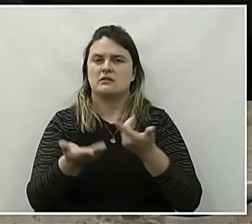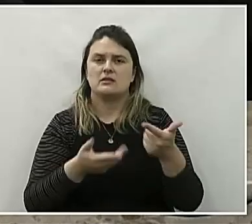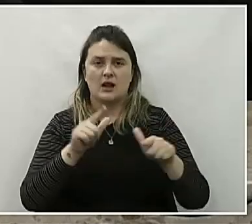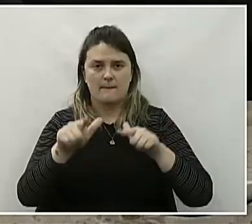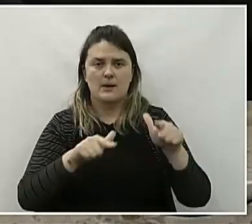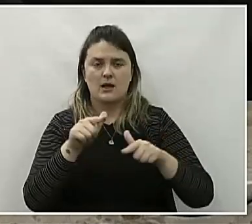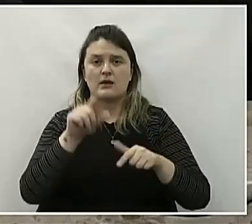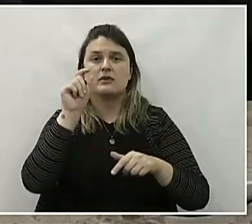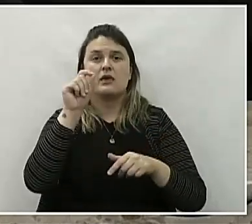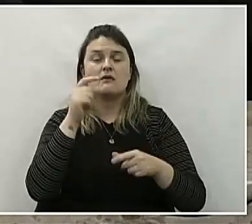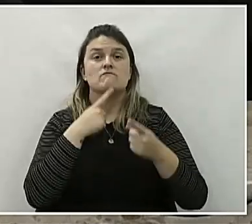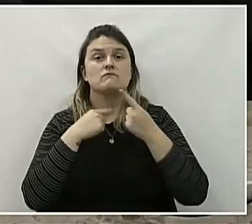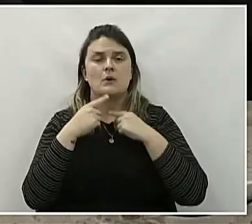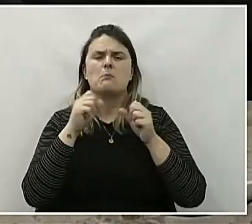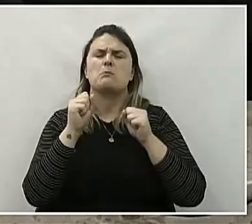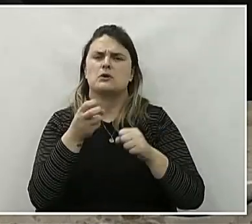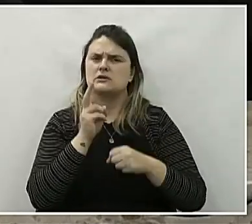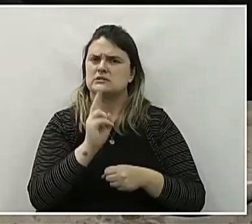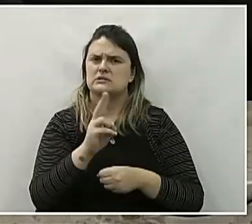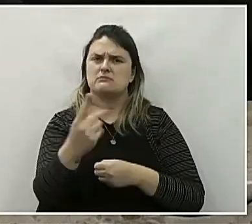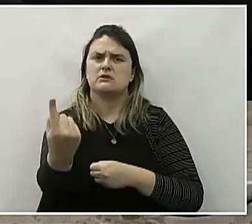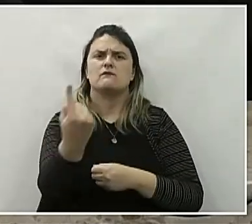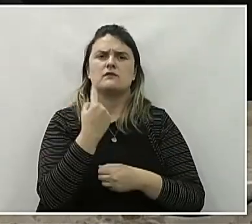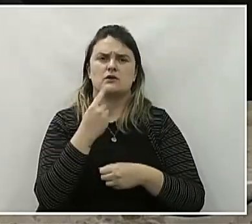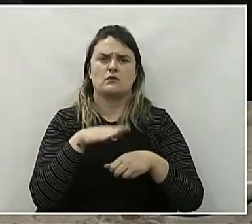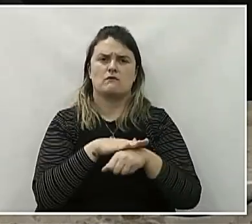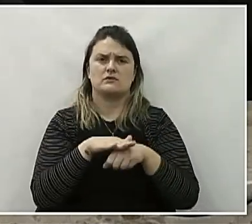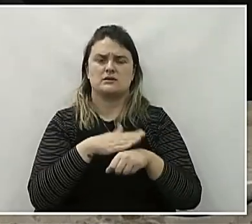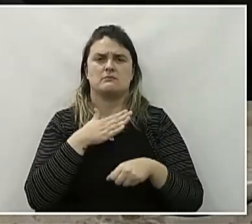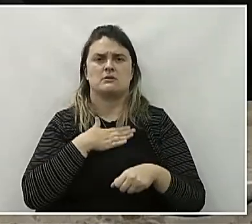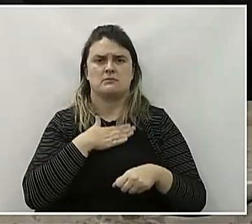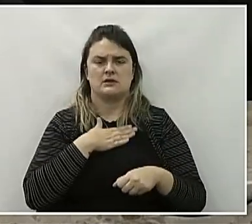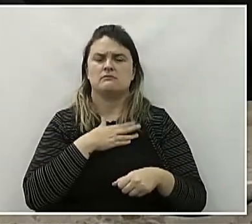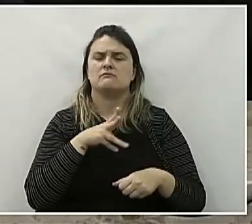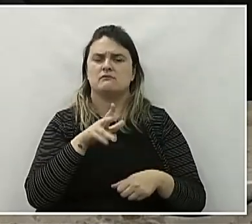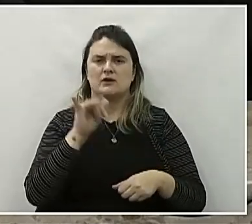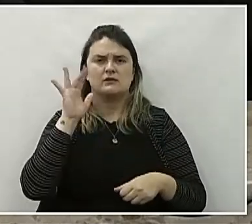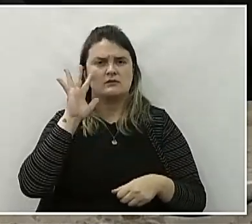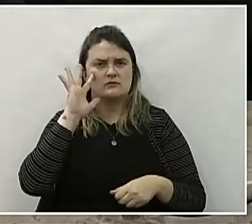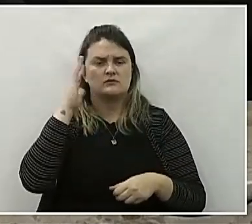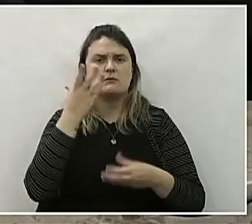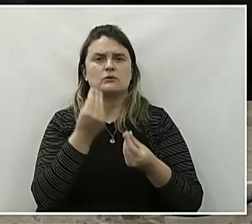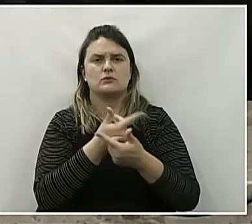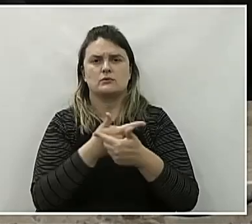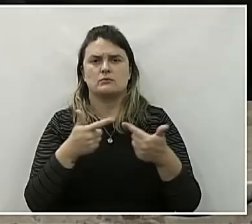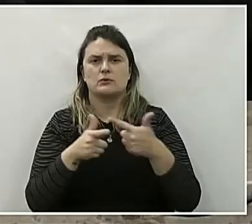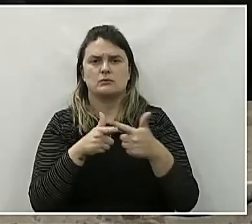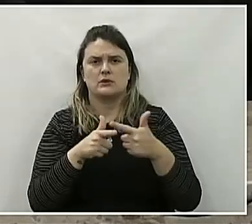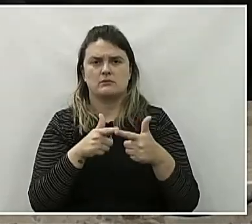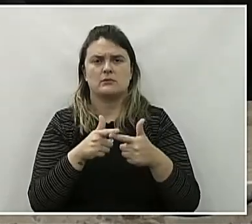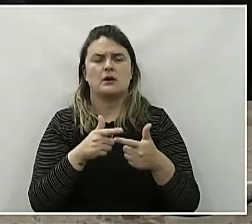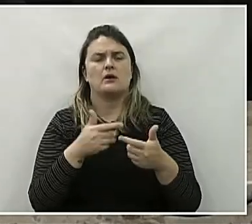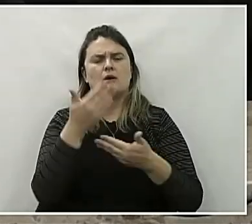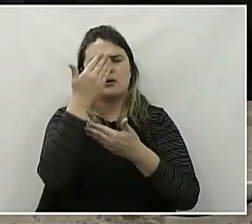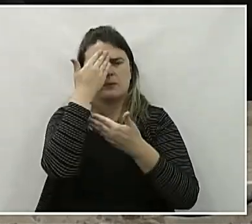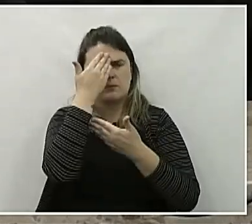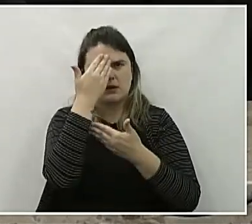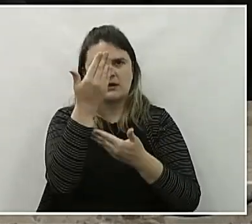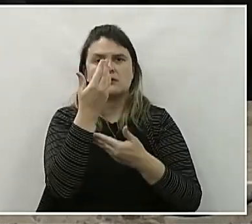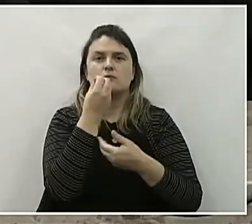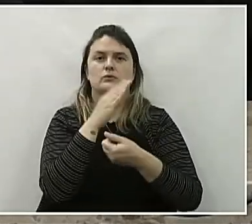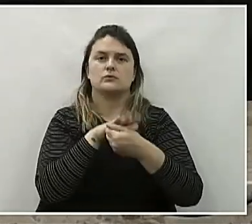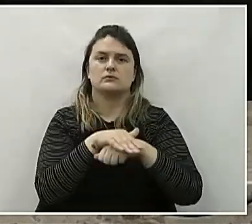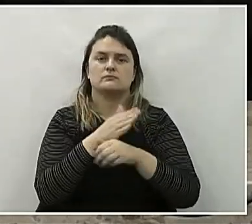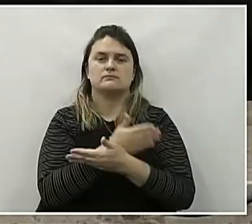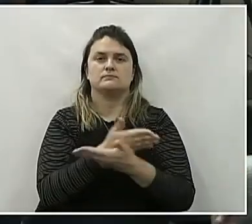desejar pode me procurar. Com certeza, nós resolvemos muitos problemas. Valeu, muito obrigado e uma boa noite